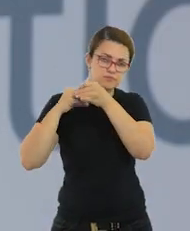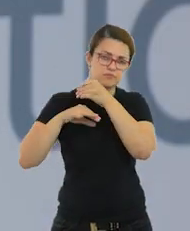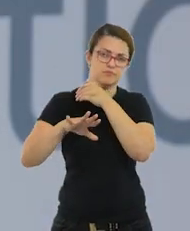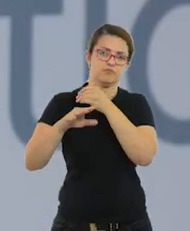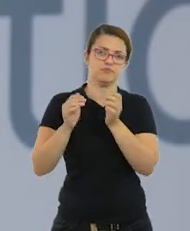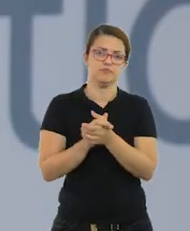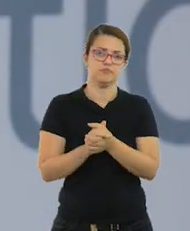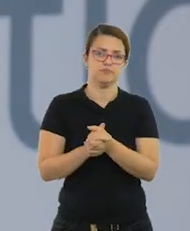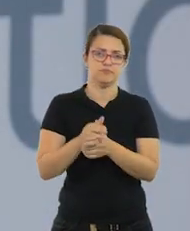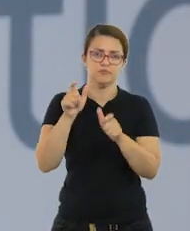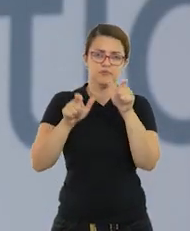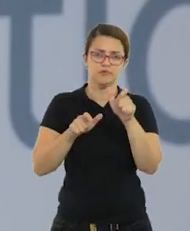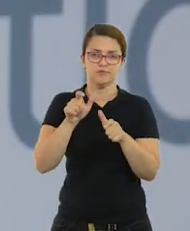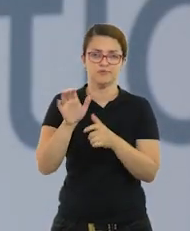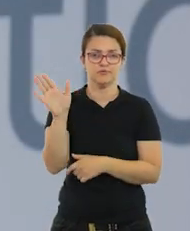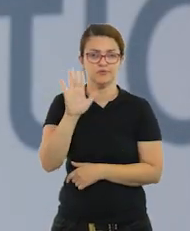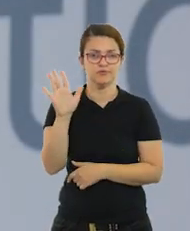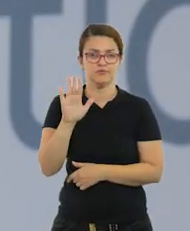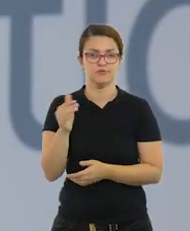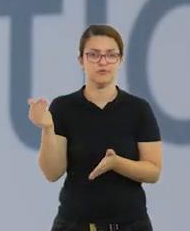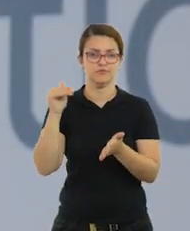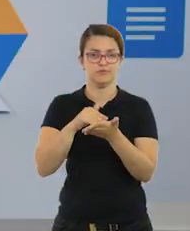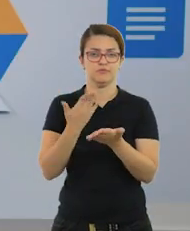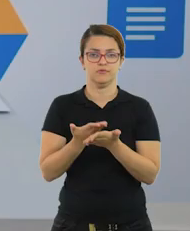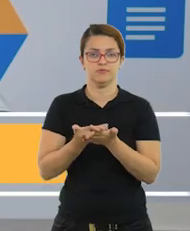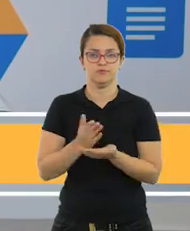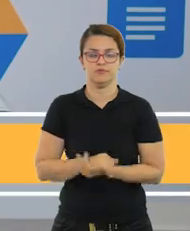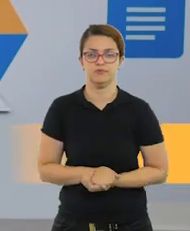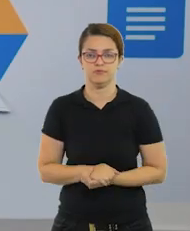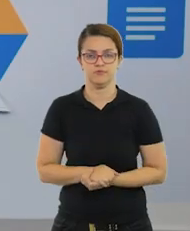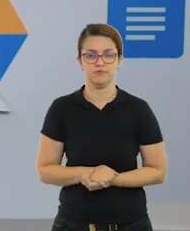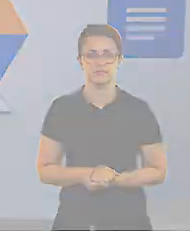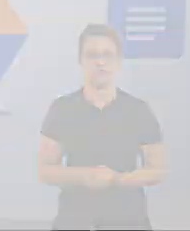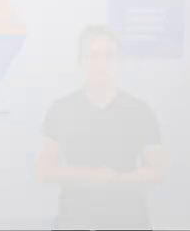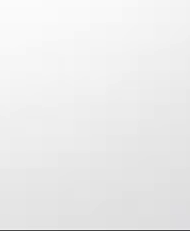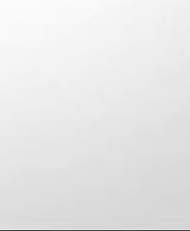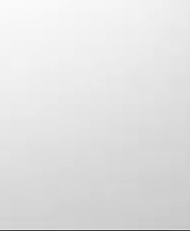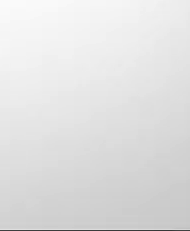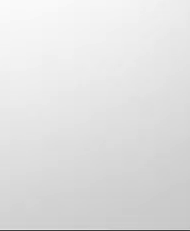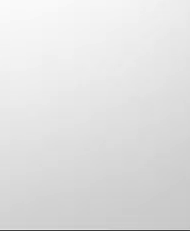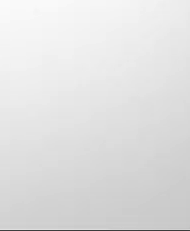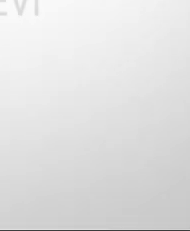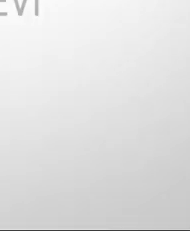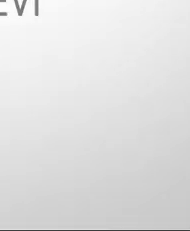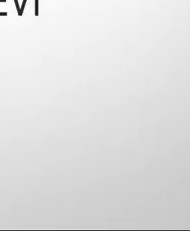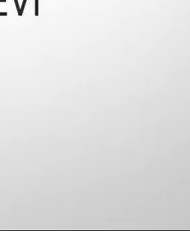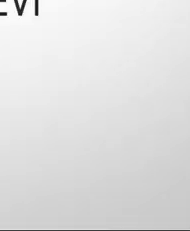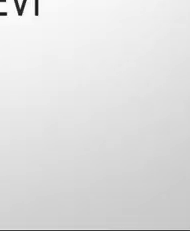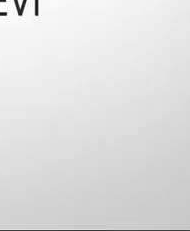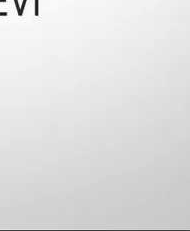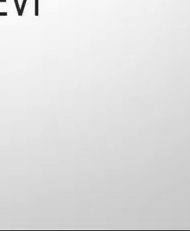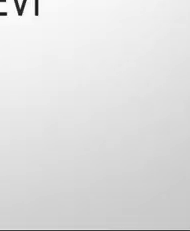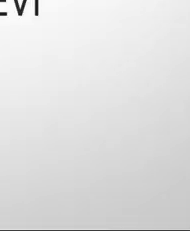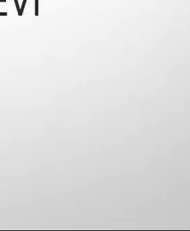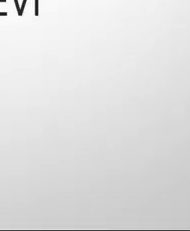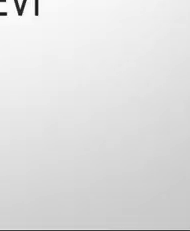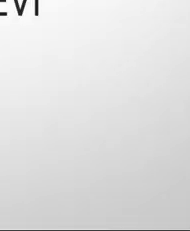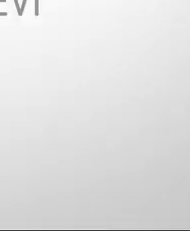Compartilhe o link para que mais pessoas tenham acesso. Tchau, tchau e até a próxima. Tchau, tchau.